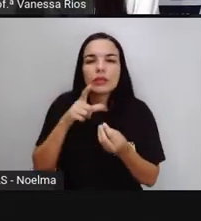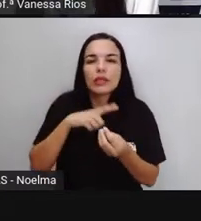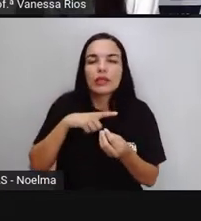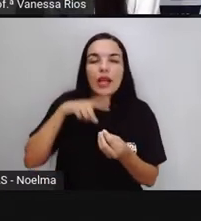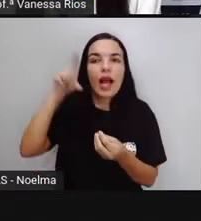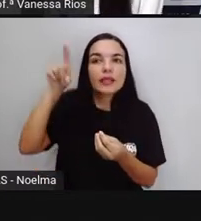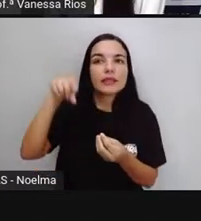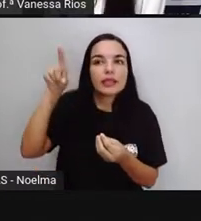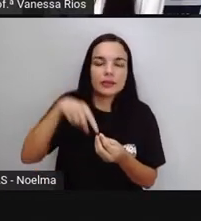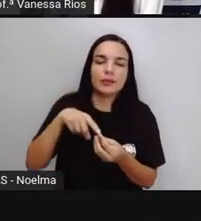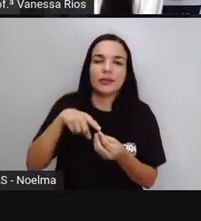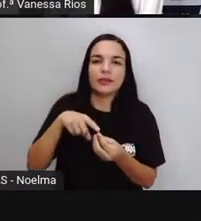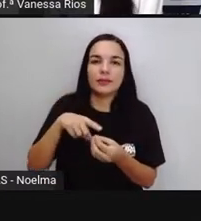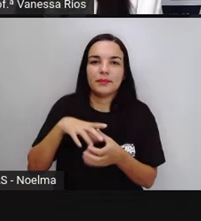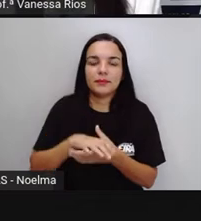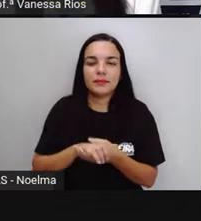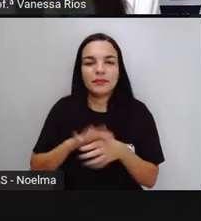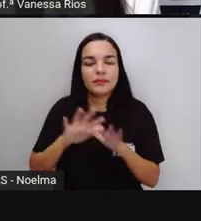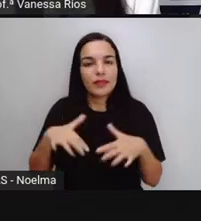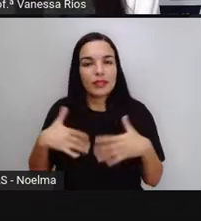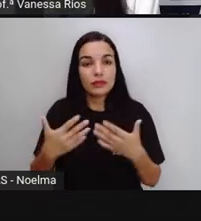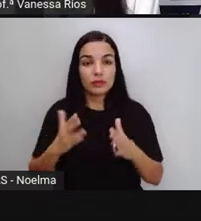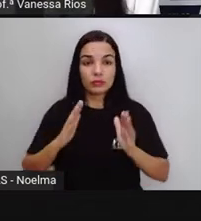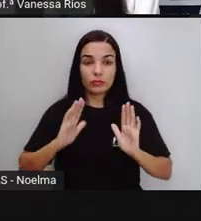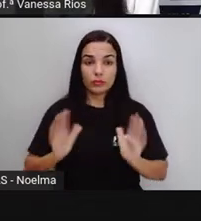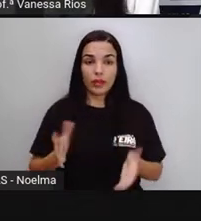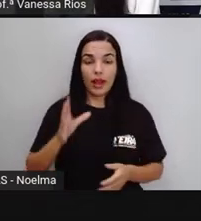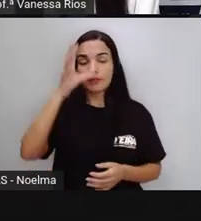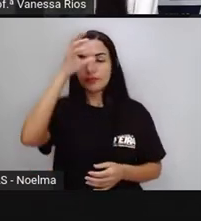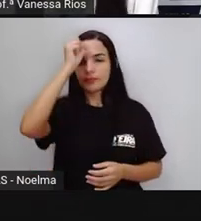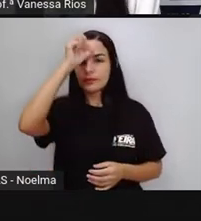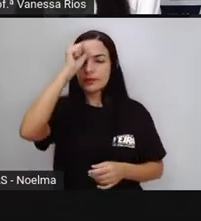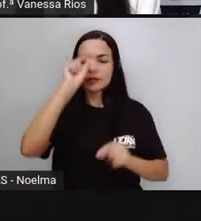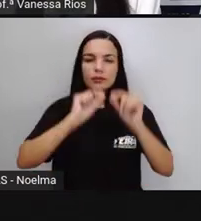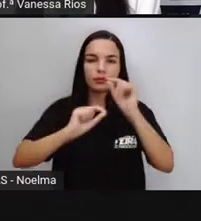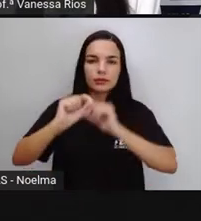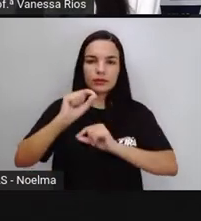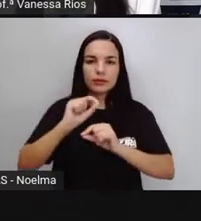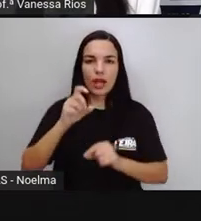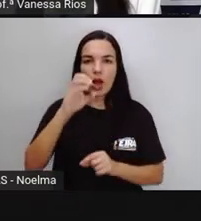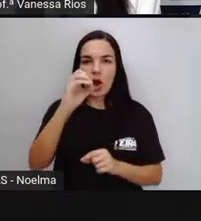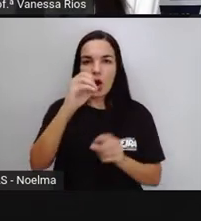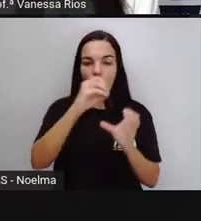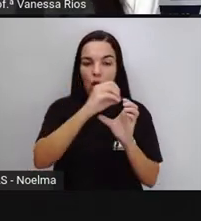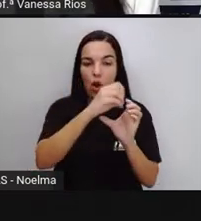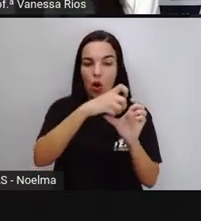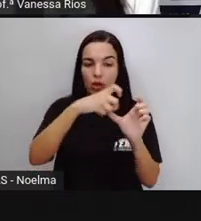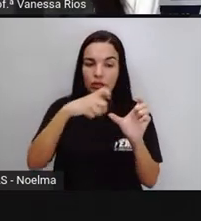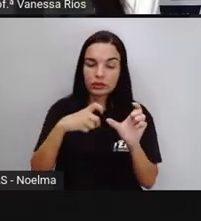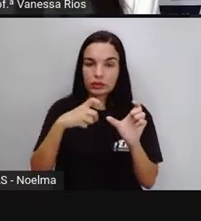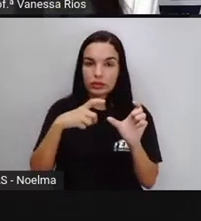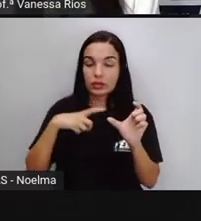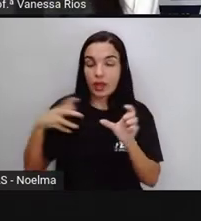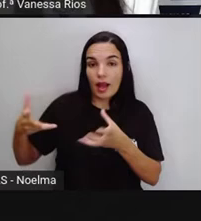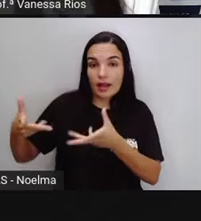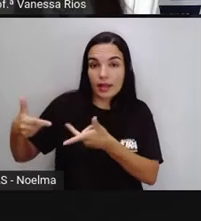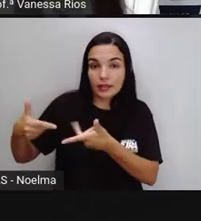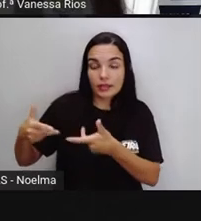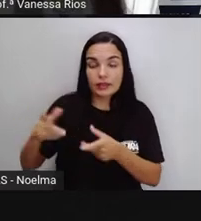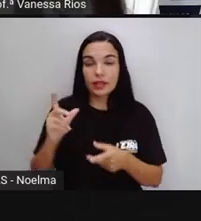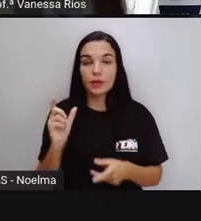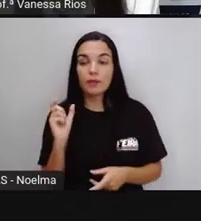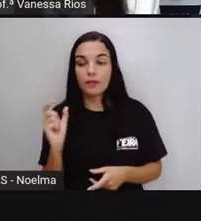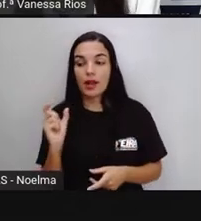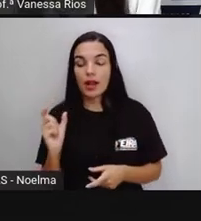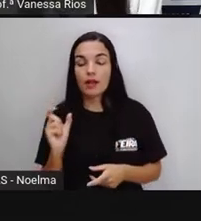acentuadas. A gente já aprendeu que oxítona é uma classificação das palavras em relação à